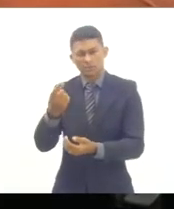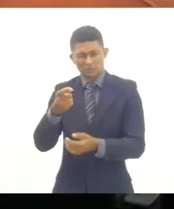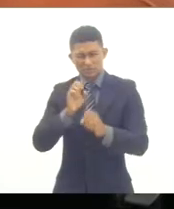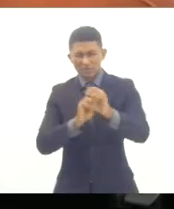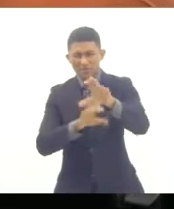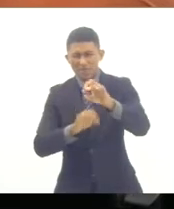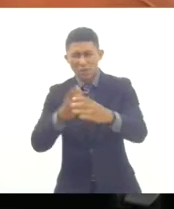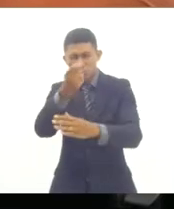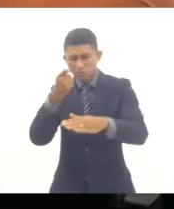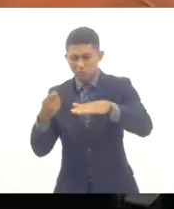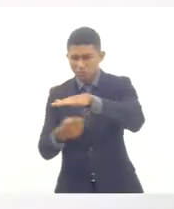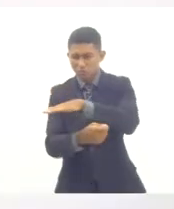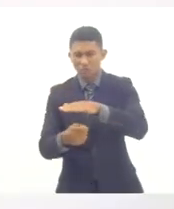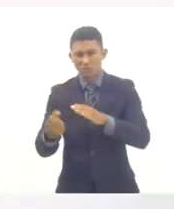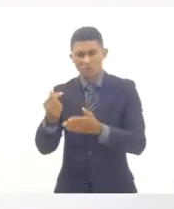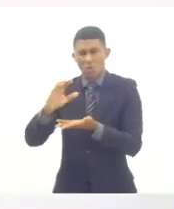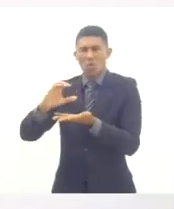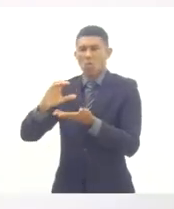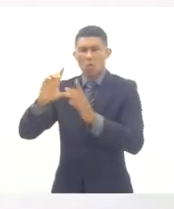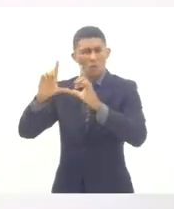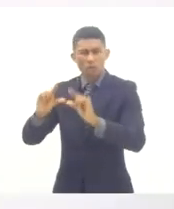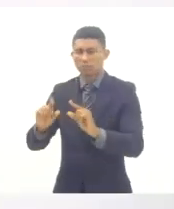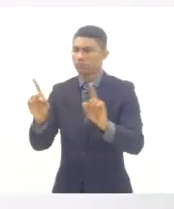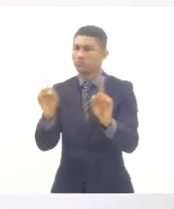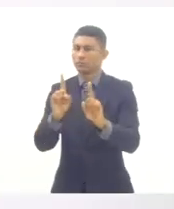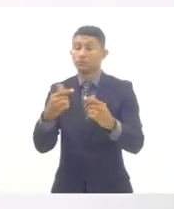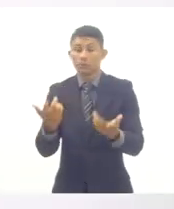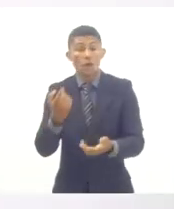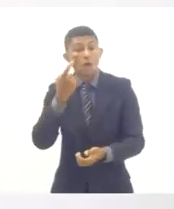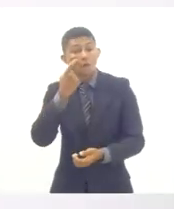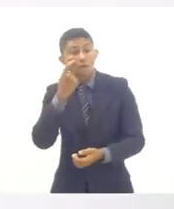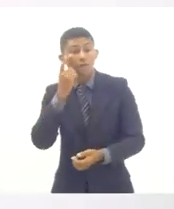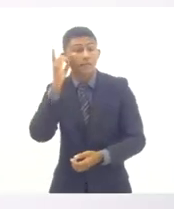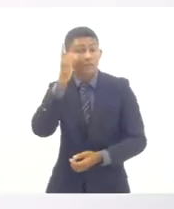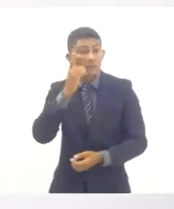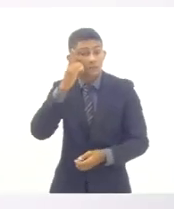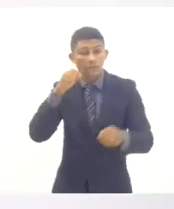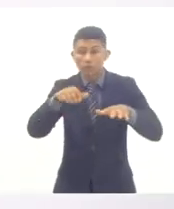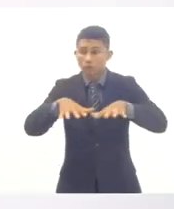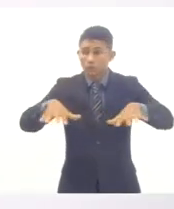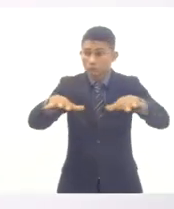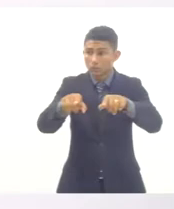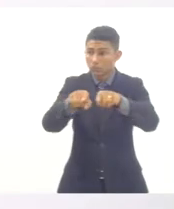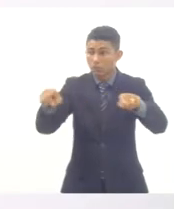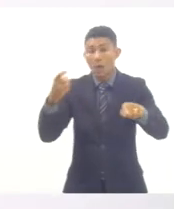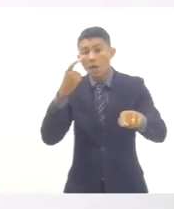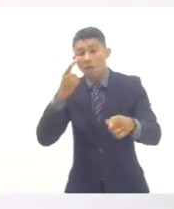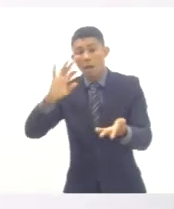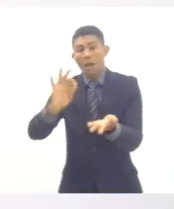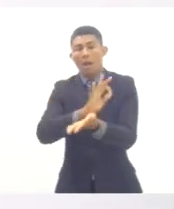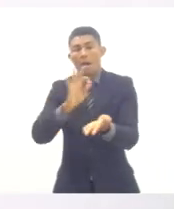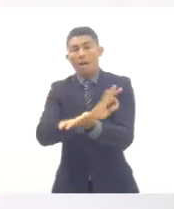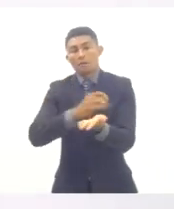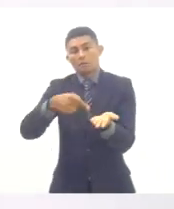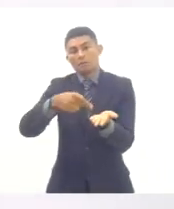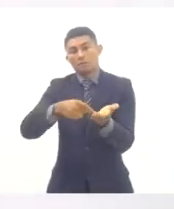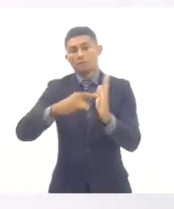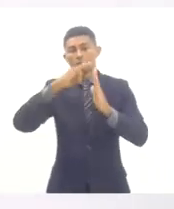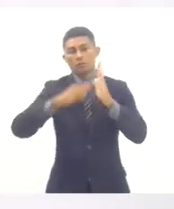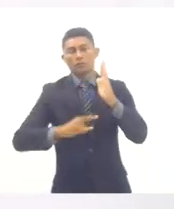dos deputados e deputadas aqui da casa, para que todos assinem um compromisso, se posicionem sobre isso. É muito importante